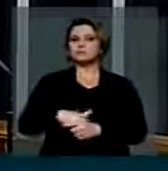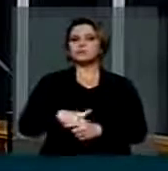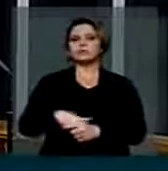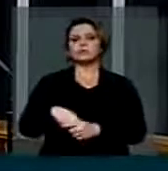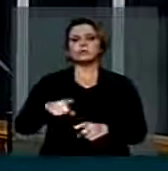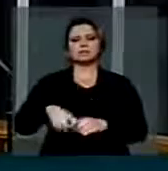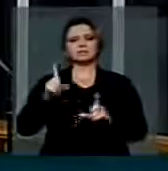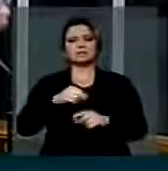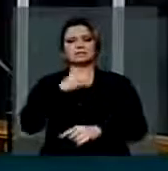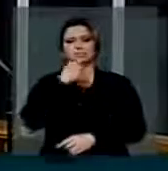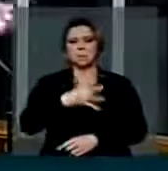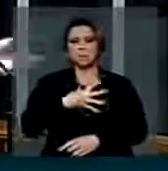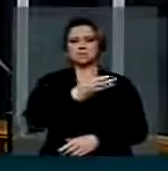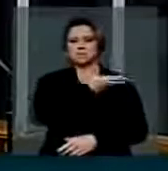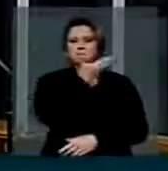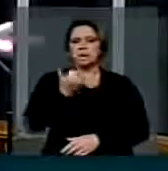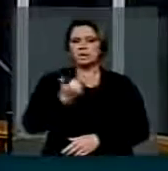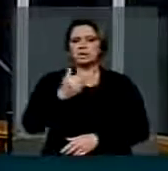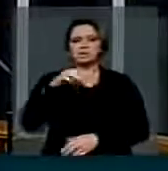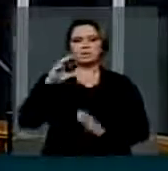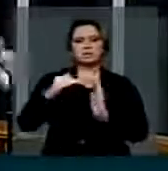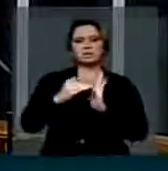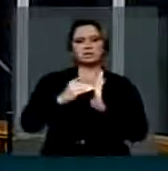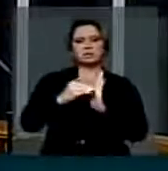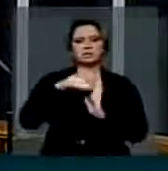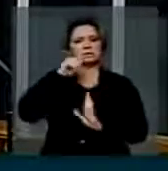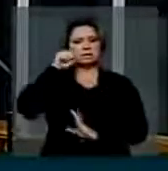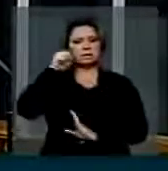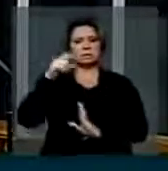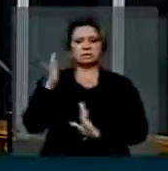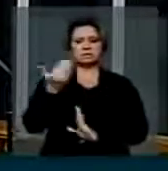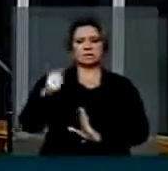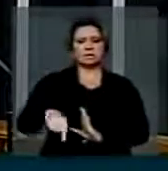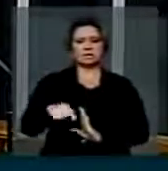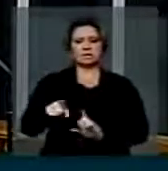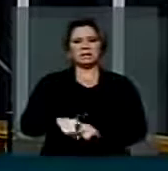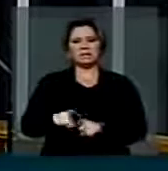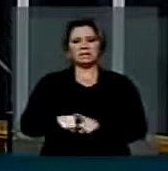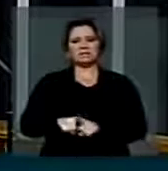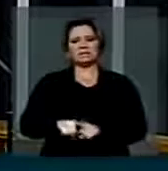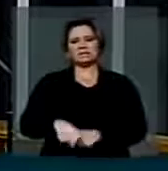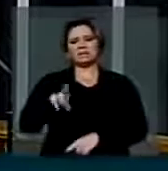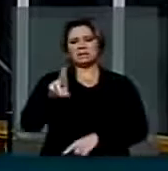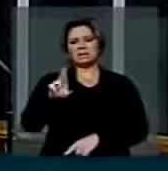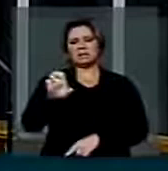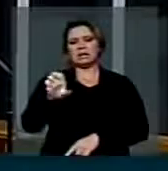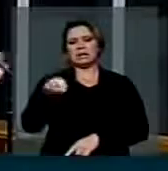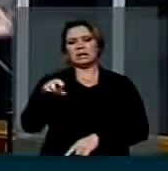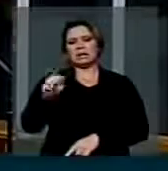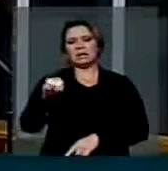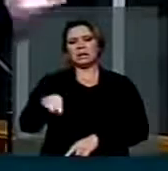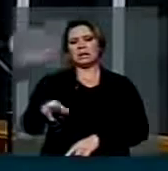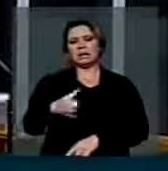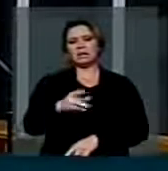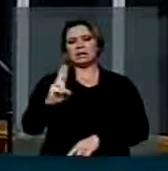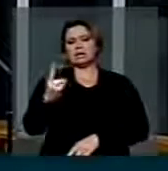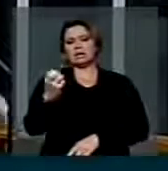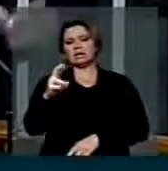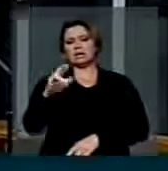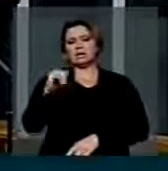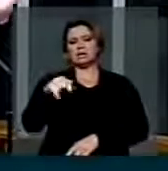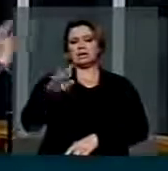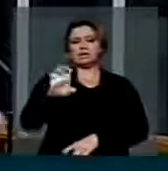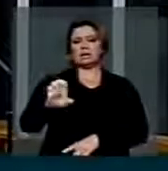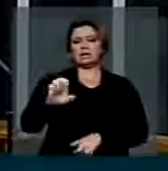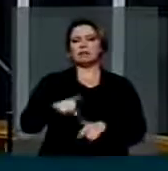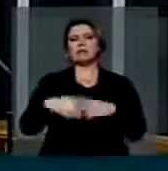aí que estão falando, que vem do Senado para cá, essa disputa aí entre Henrique Eduardo Alves e Renan Calheiros, para saber quem é o dono da bomba, quem